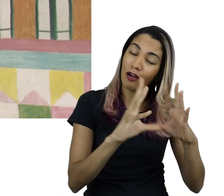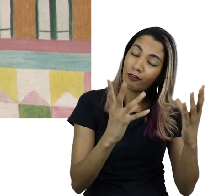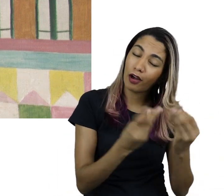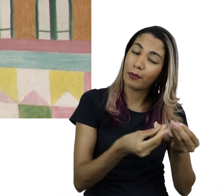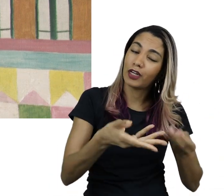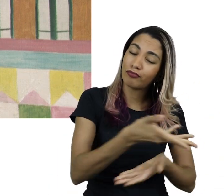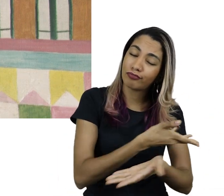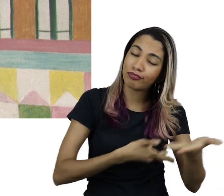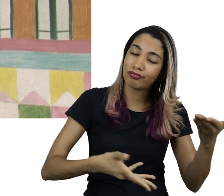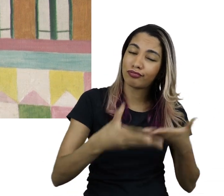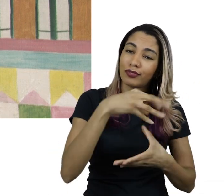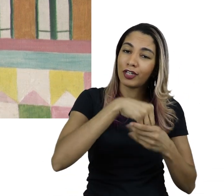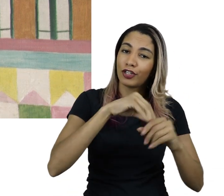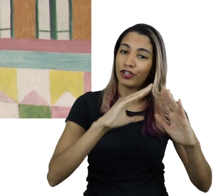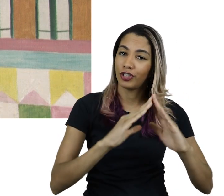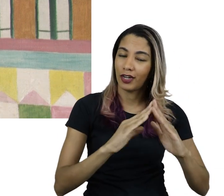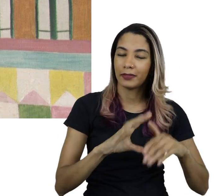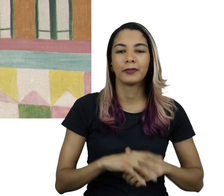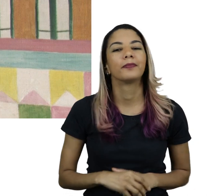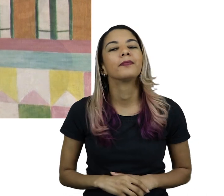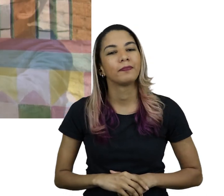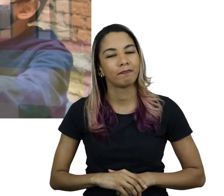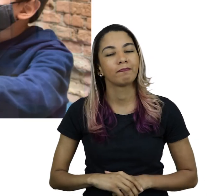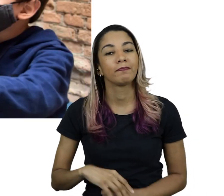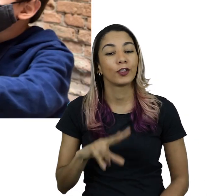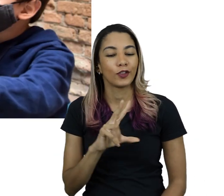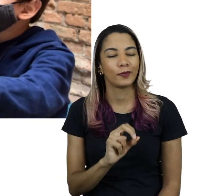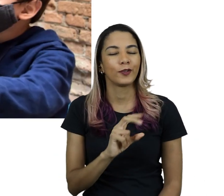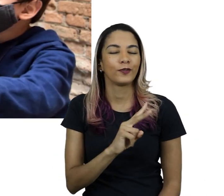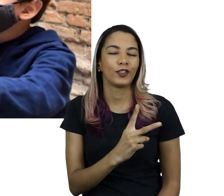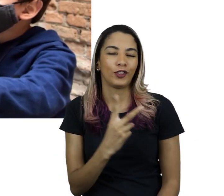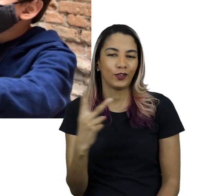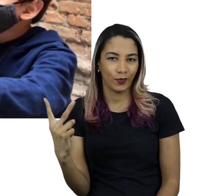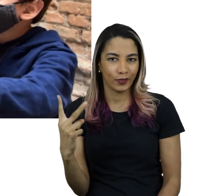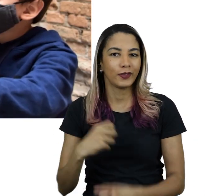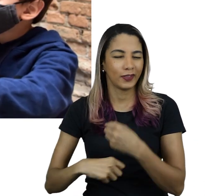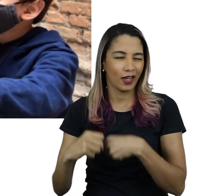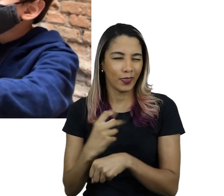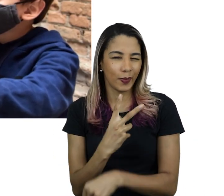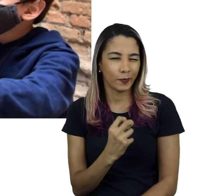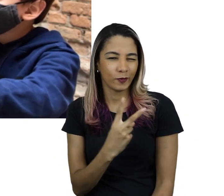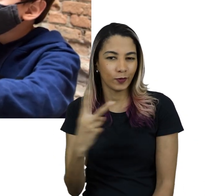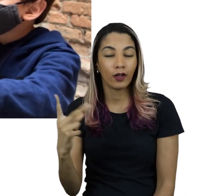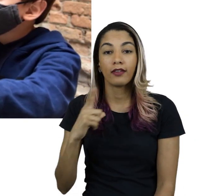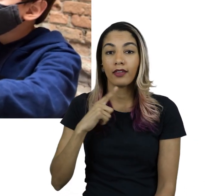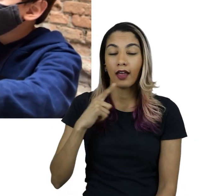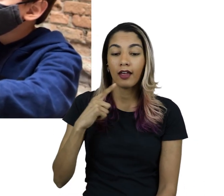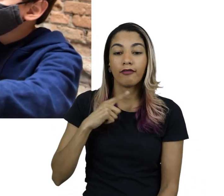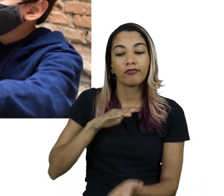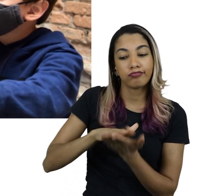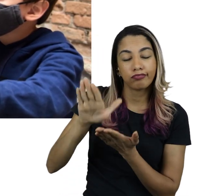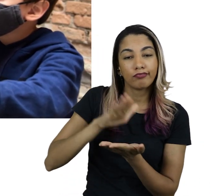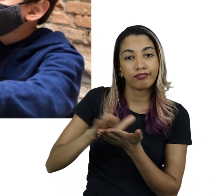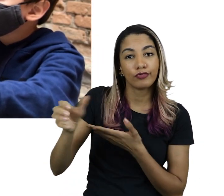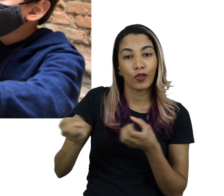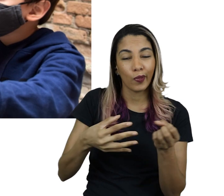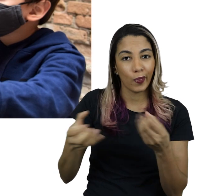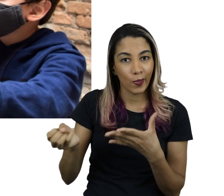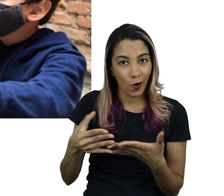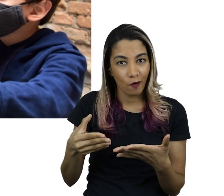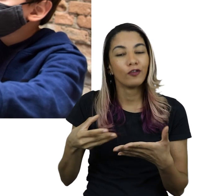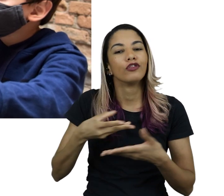estimulando a família a interagir no ambiente domiciliar. Em 2022, inserimos novos impressos